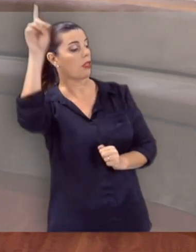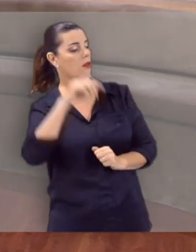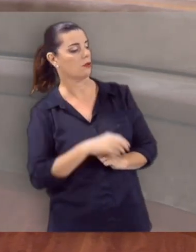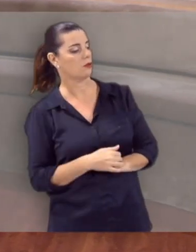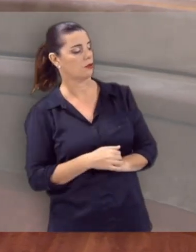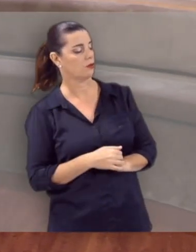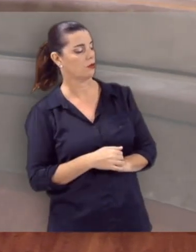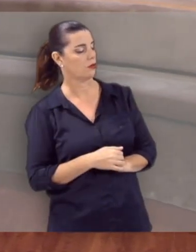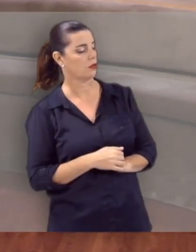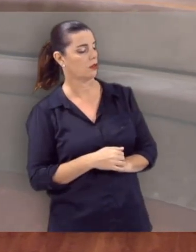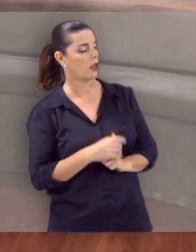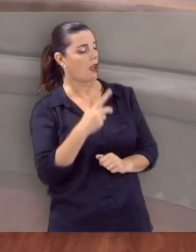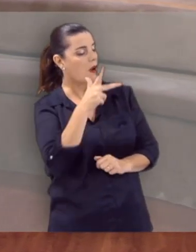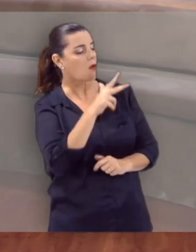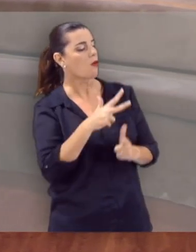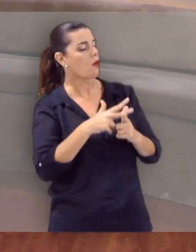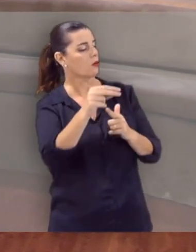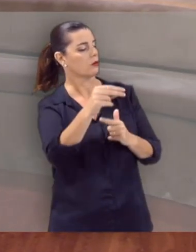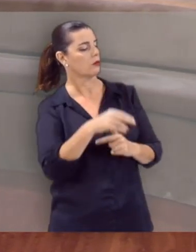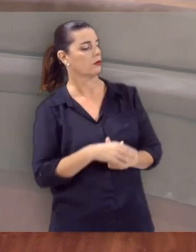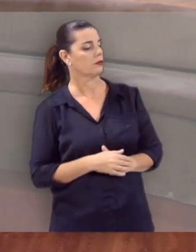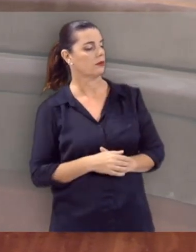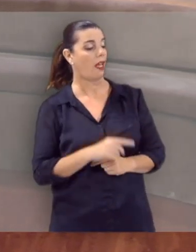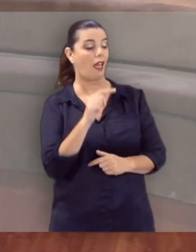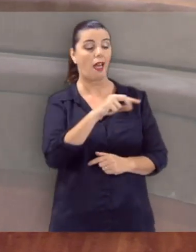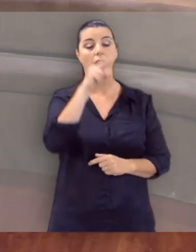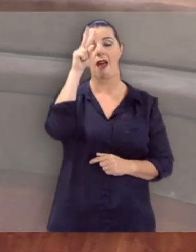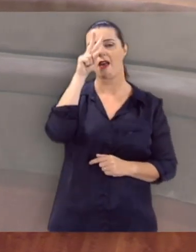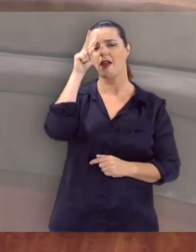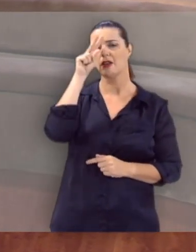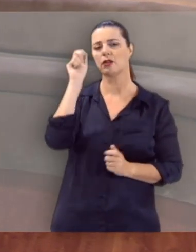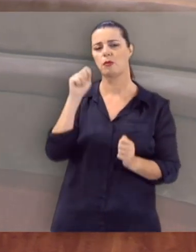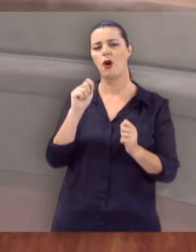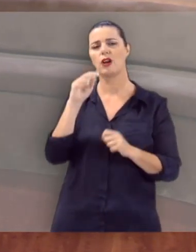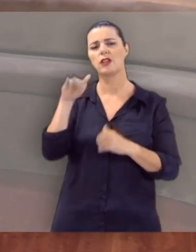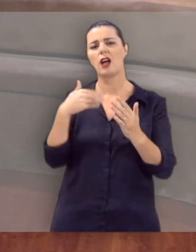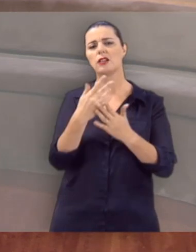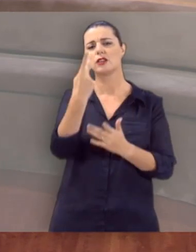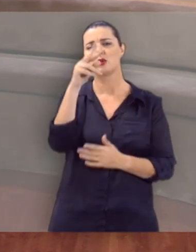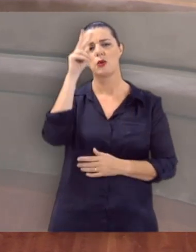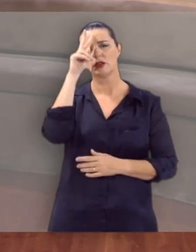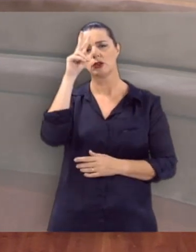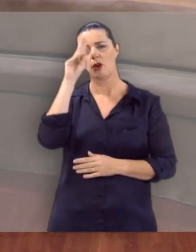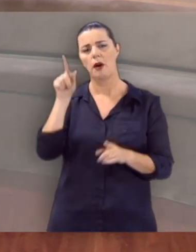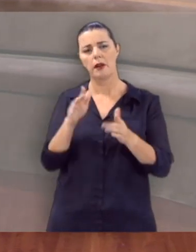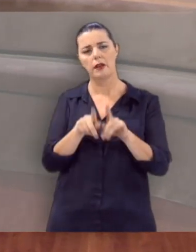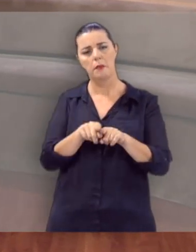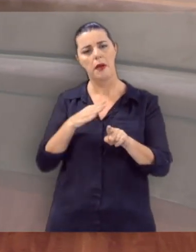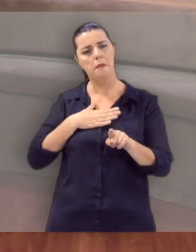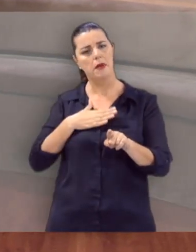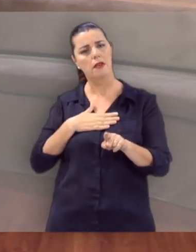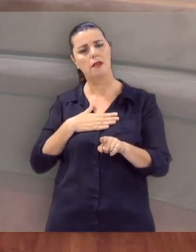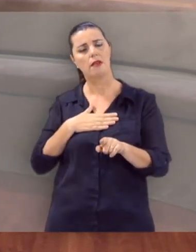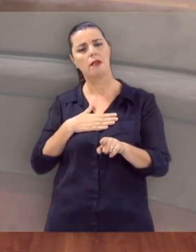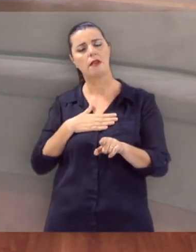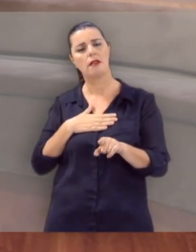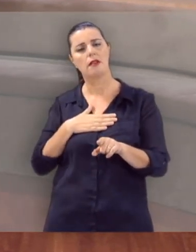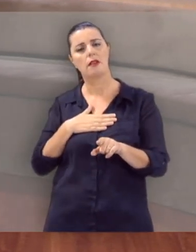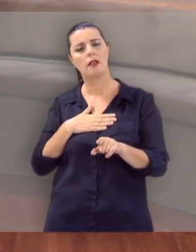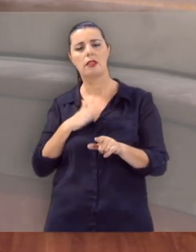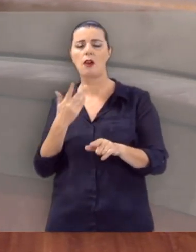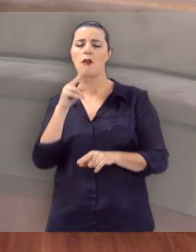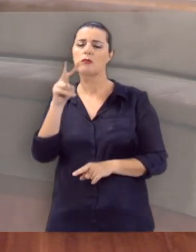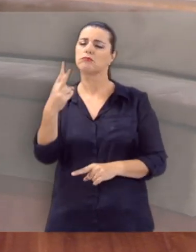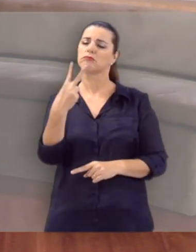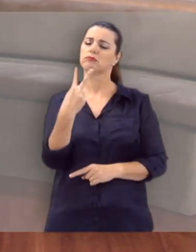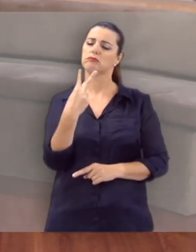com Deus e prevaleceste. Essa história pode ser a sua história, a minha história. Talvez